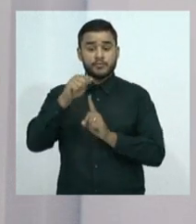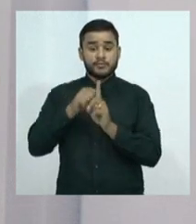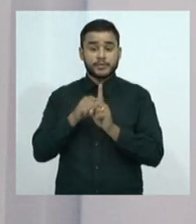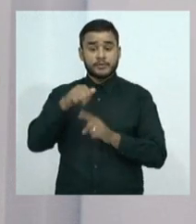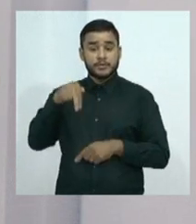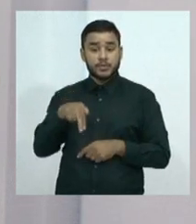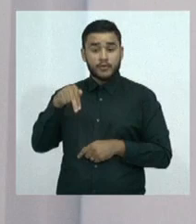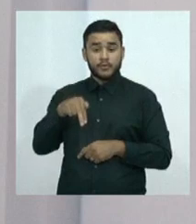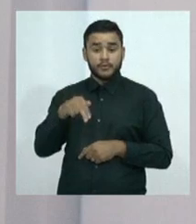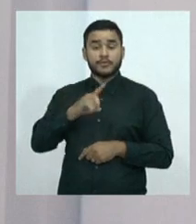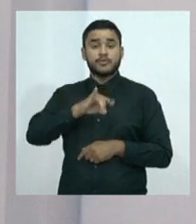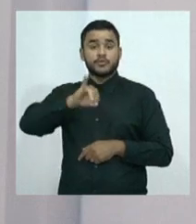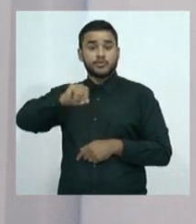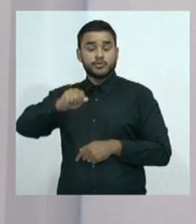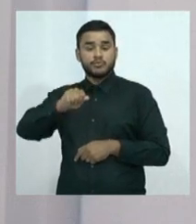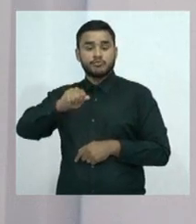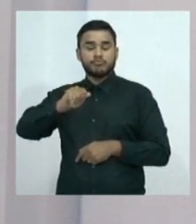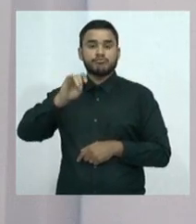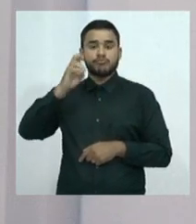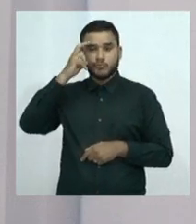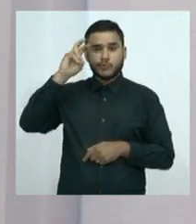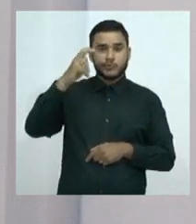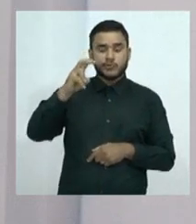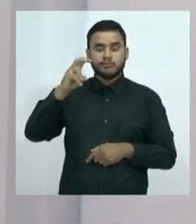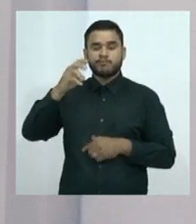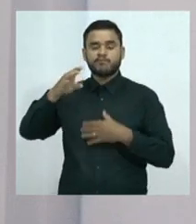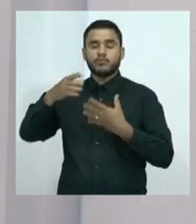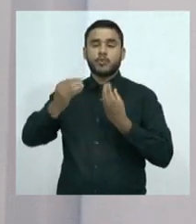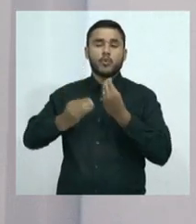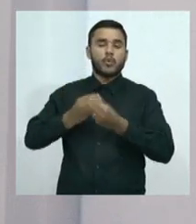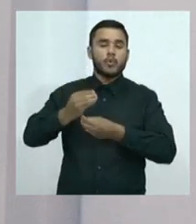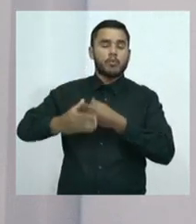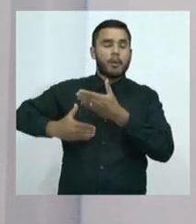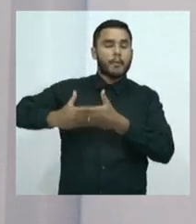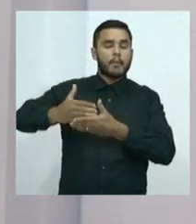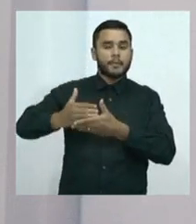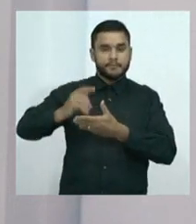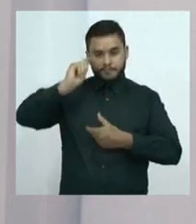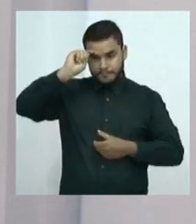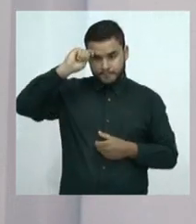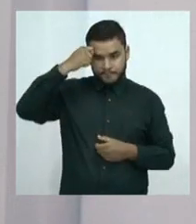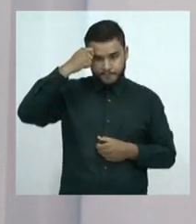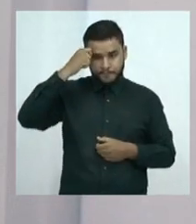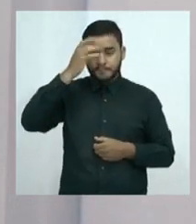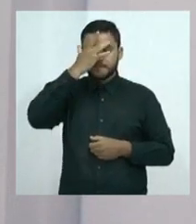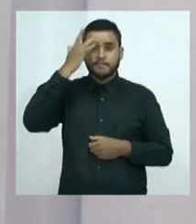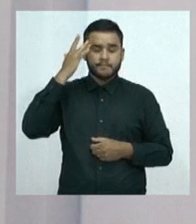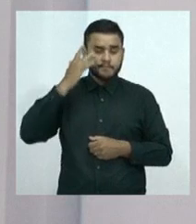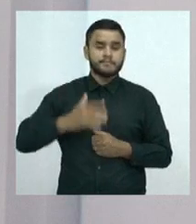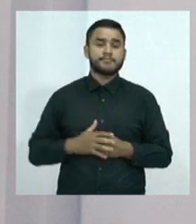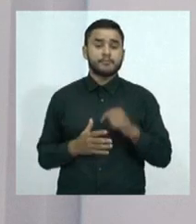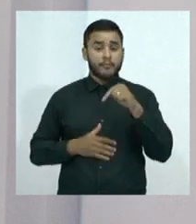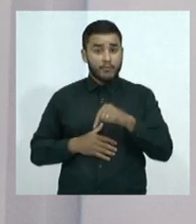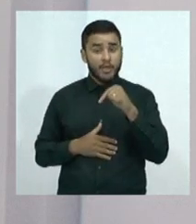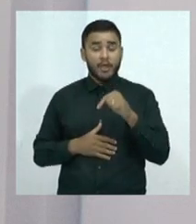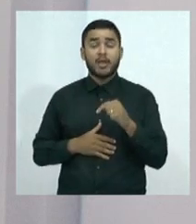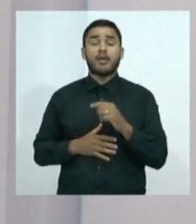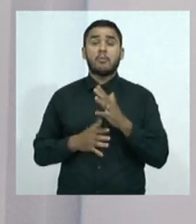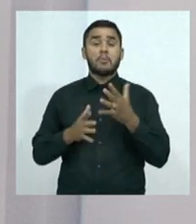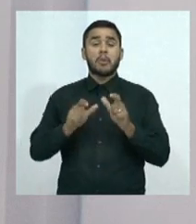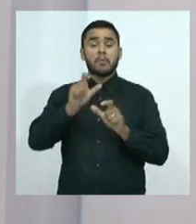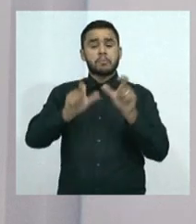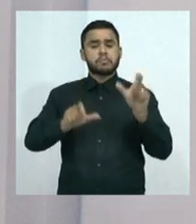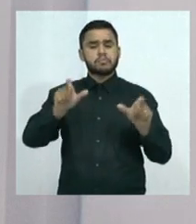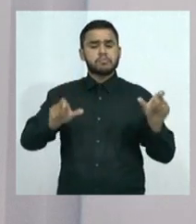negra. Negra. bem oportuno a gente tratar também. Até o perfil de encarceramento hoje de serem pessoas de...